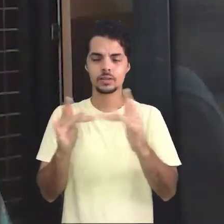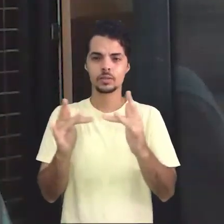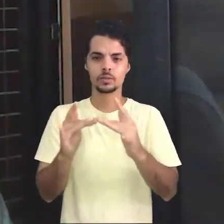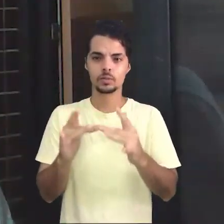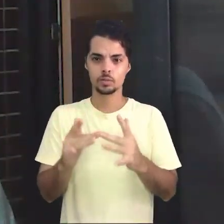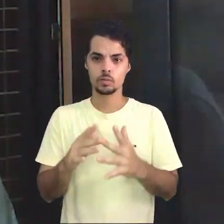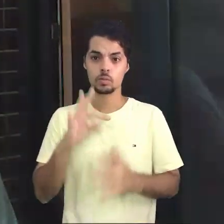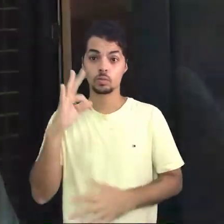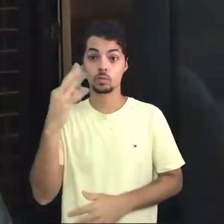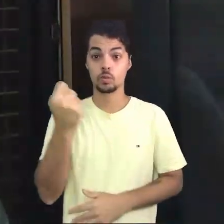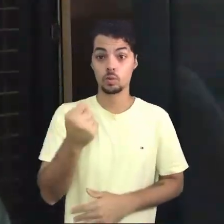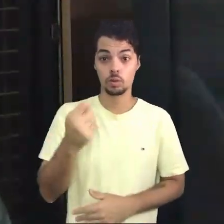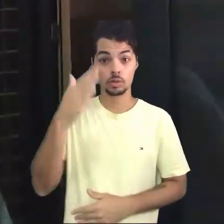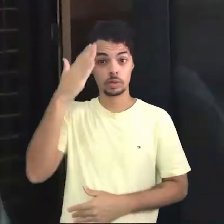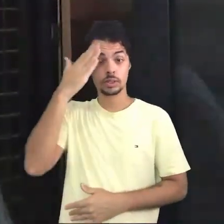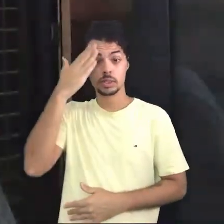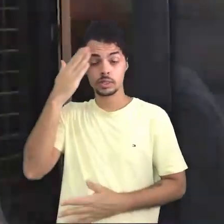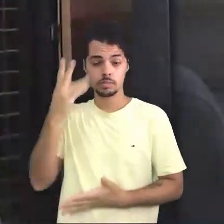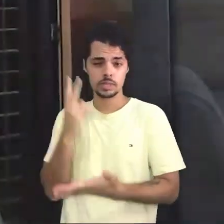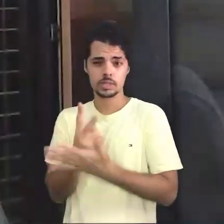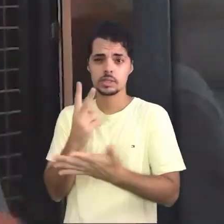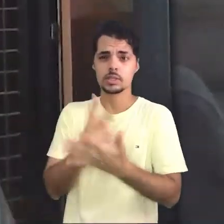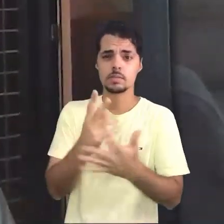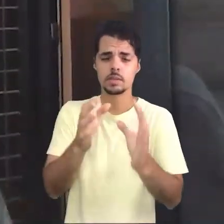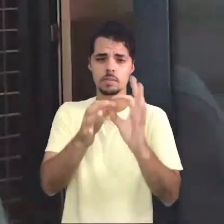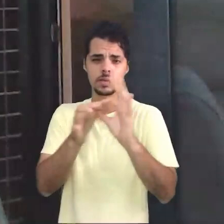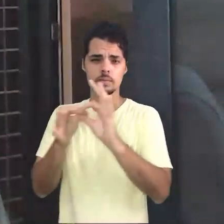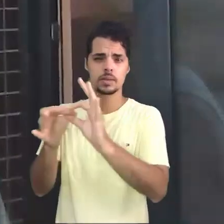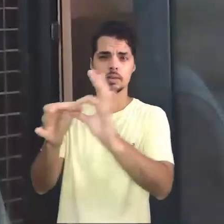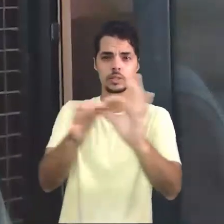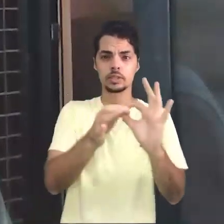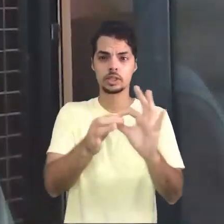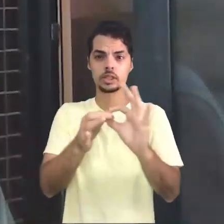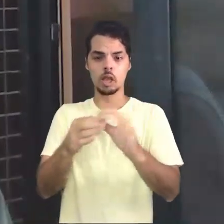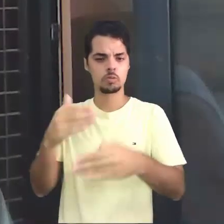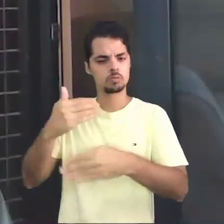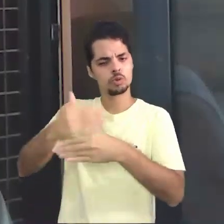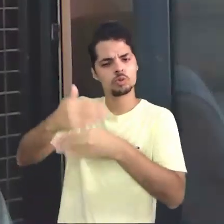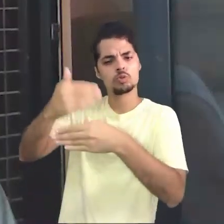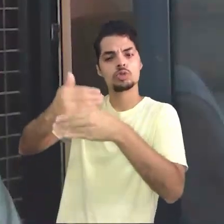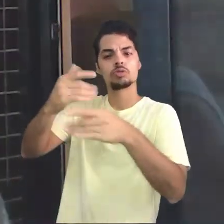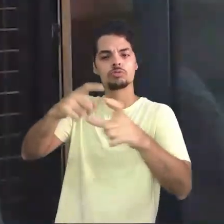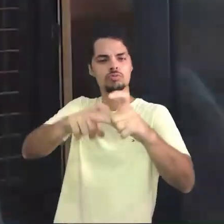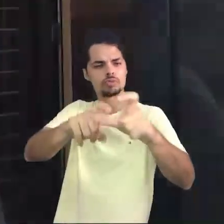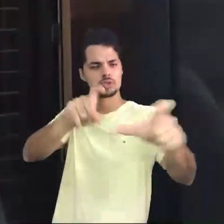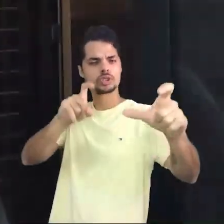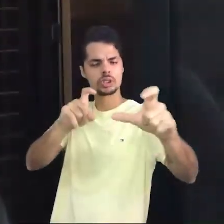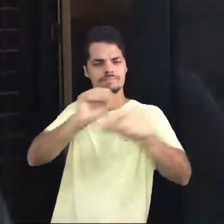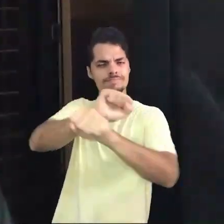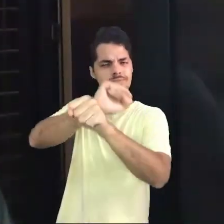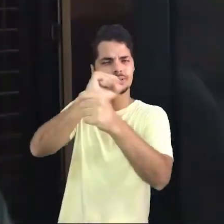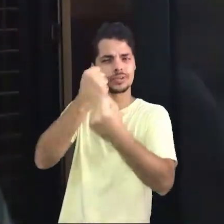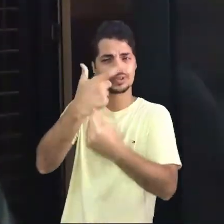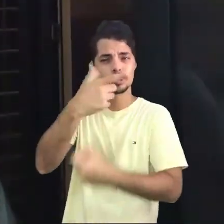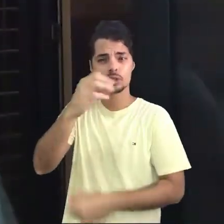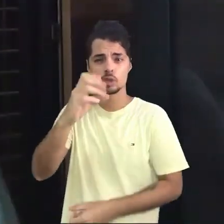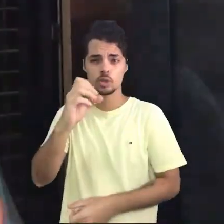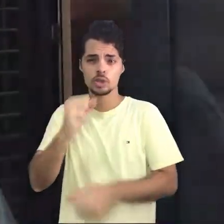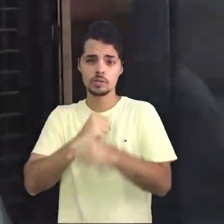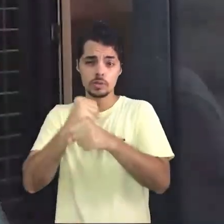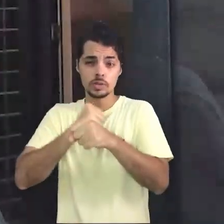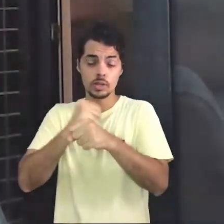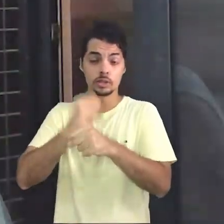grupos subalternos e marginalizados que sempre estiveram atuantes na construção dos 200 anos do Brasil Independente,